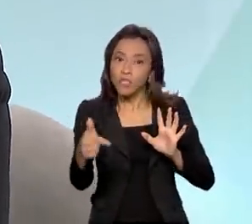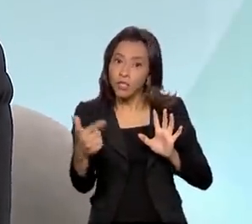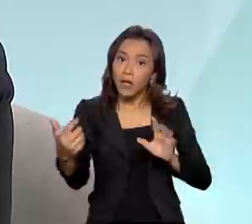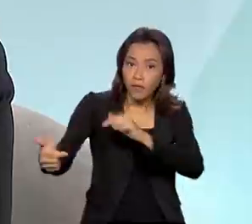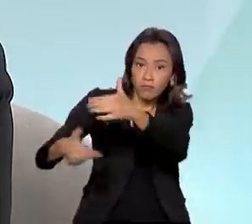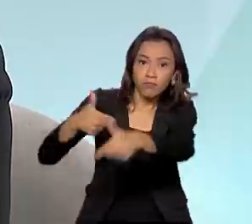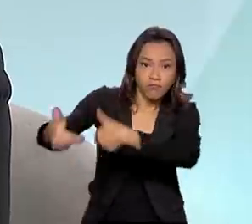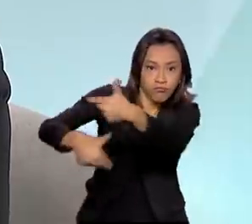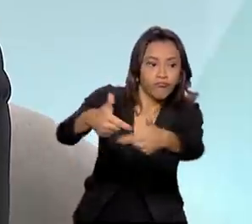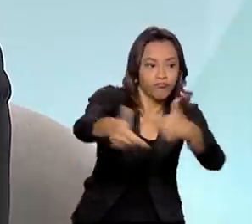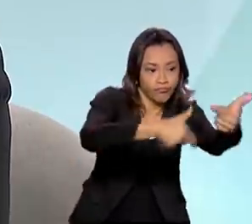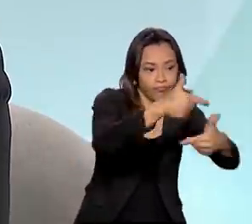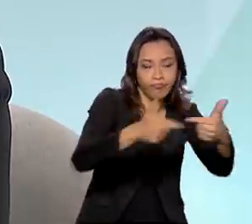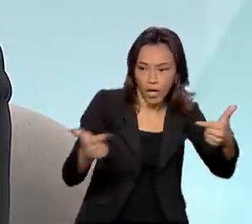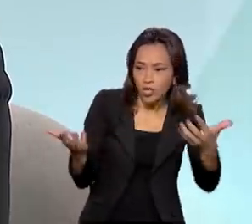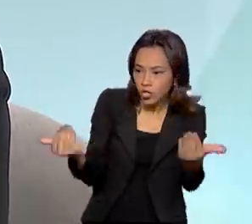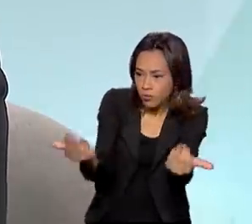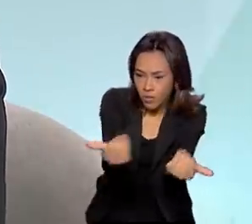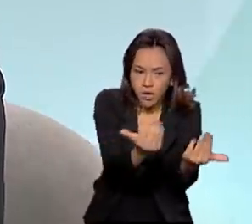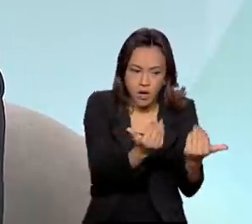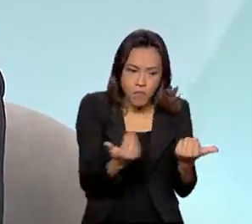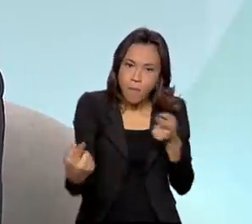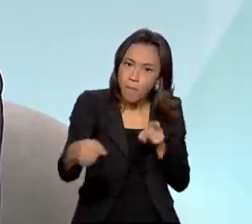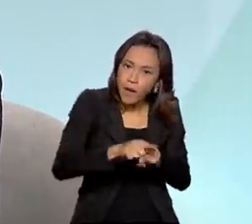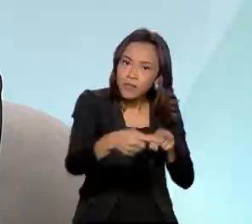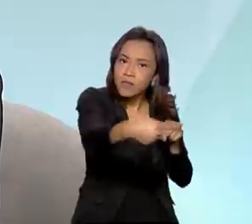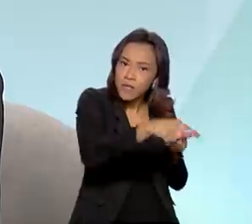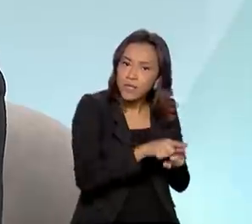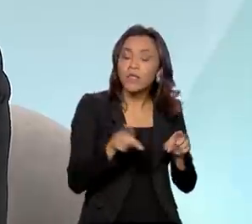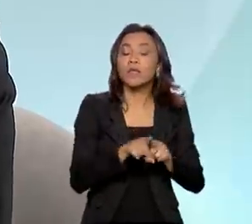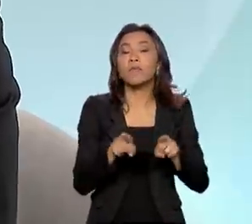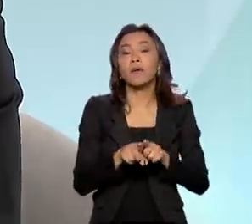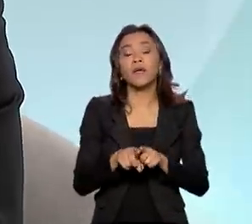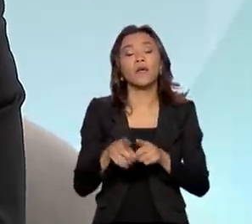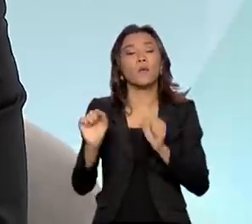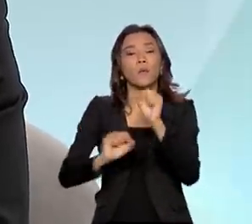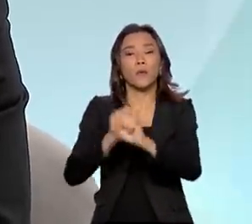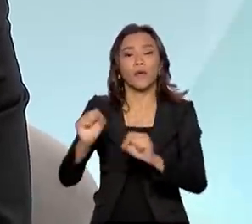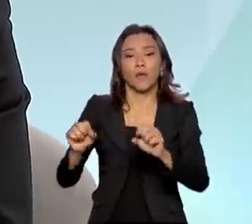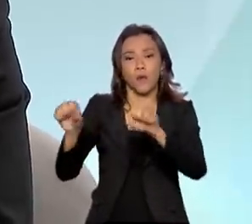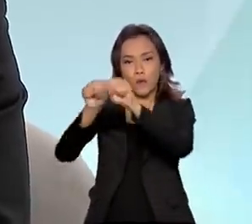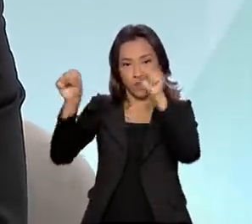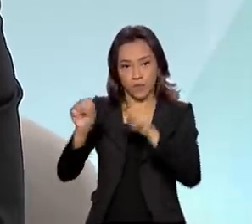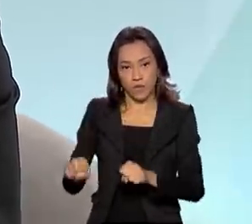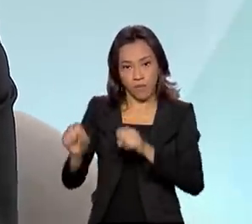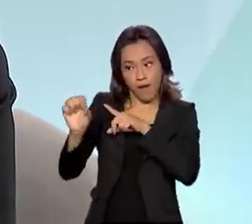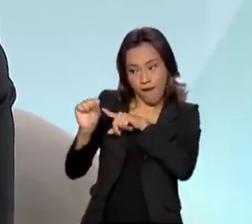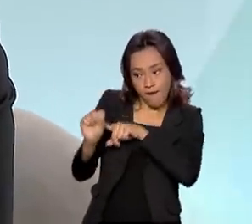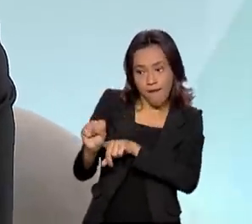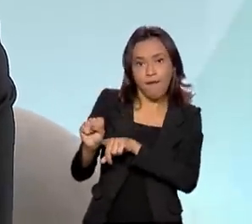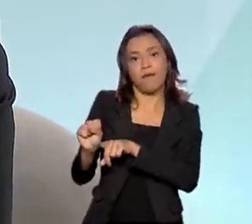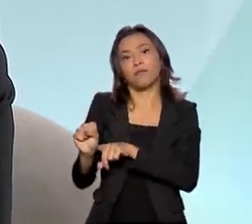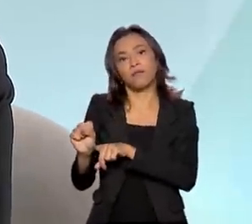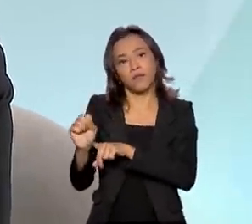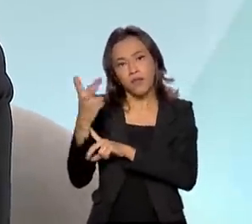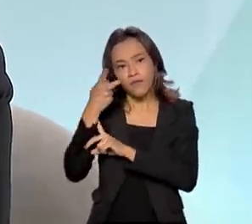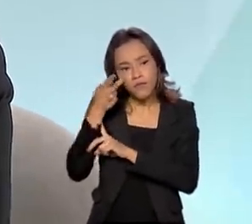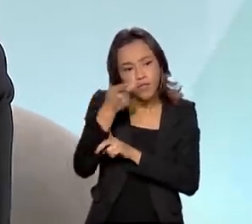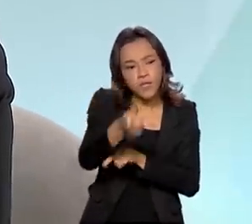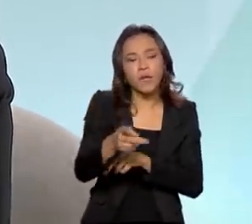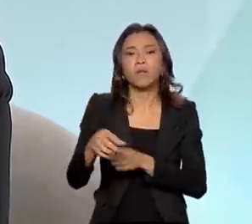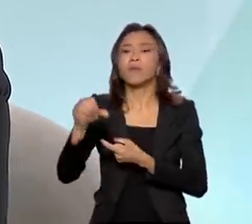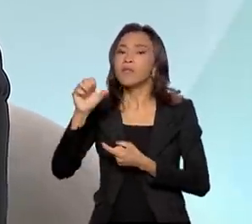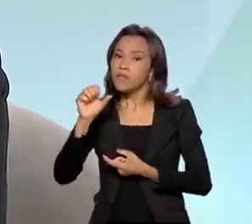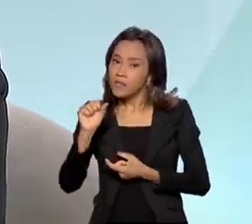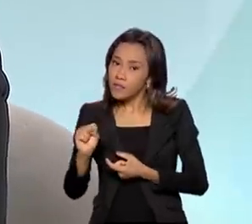intuito. E com isso, nós contamos com uma parceria muito forte com o Sistema S, toda a estrutura, visitamos a CNI,